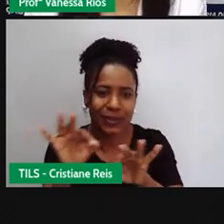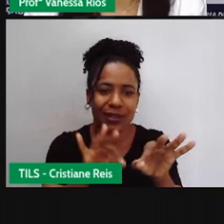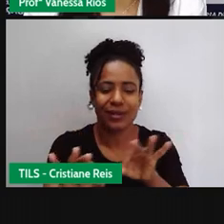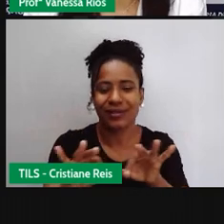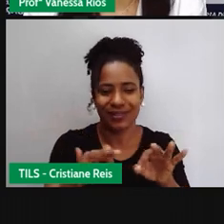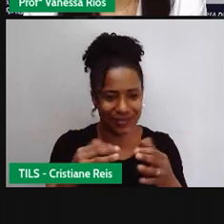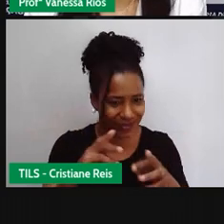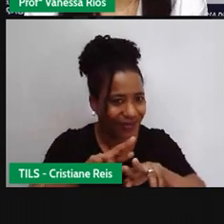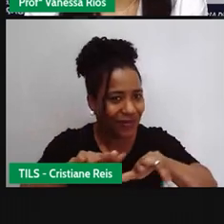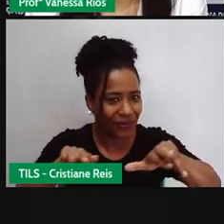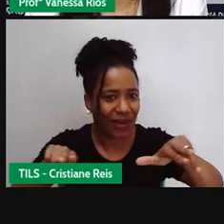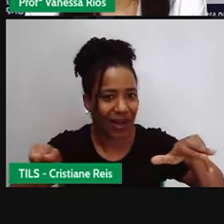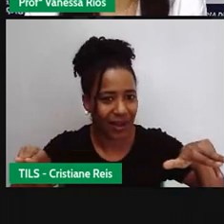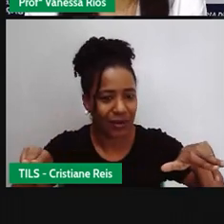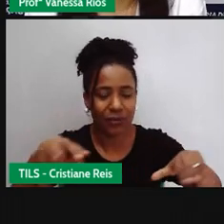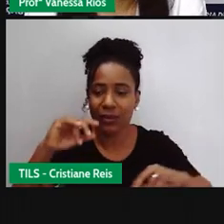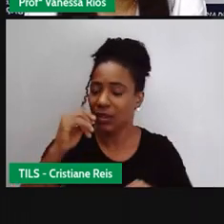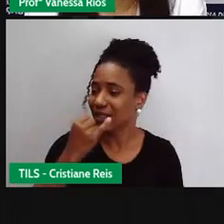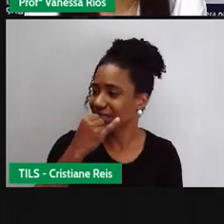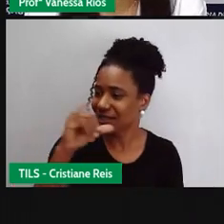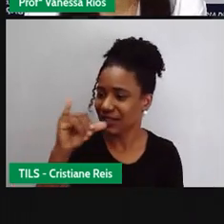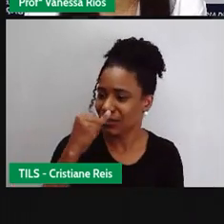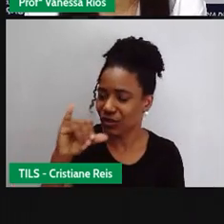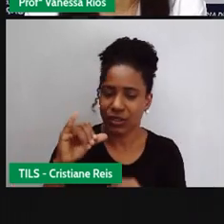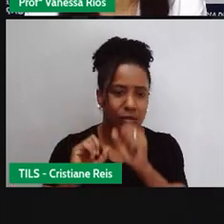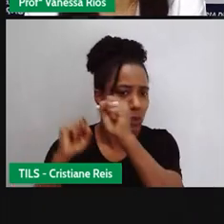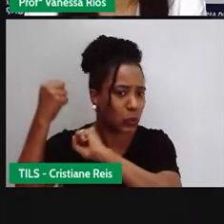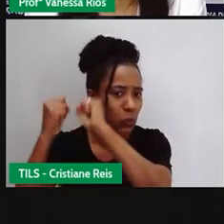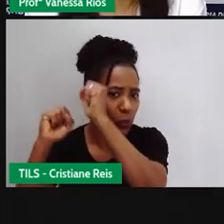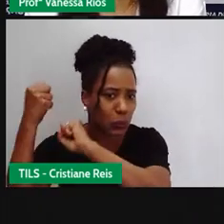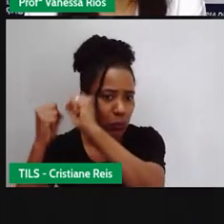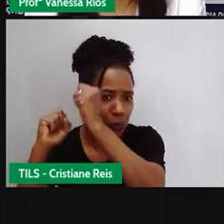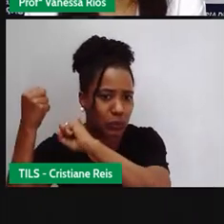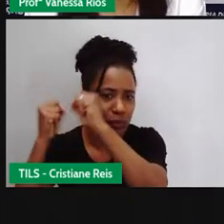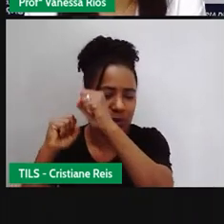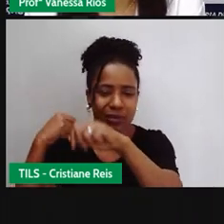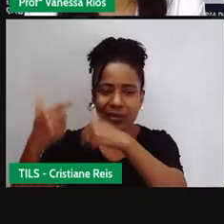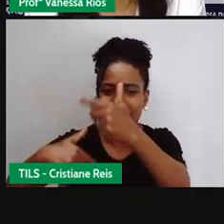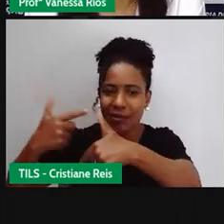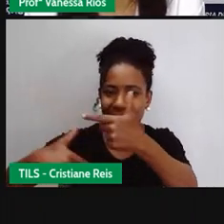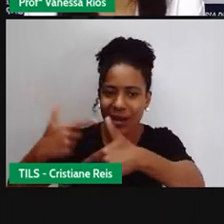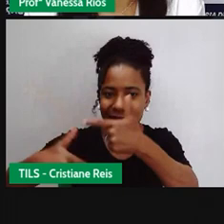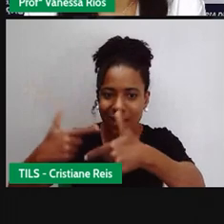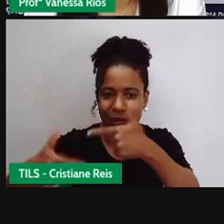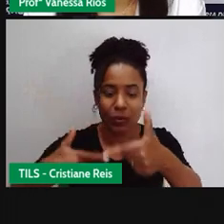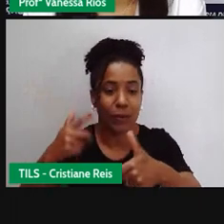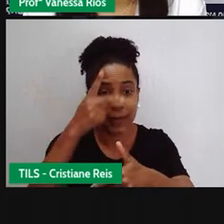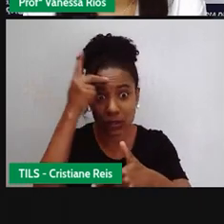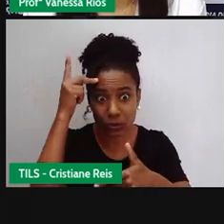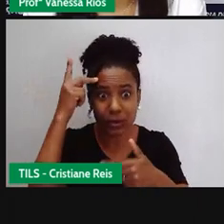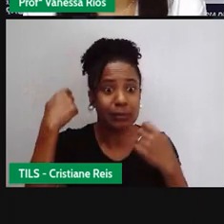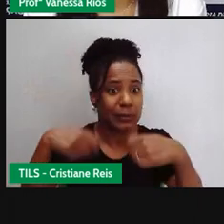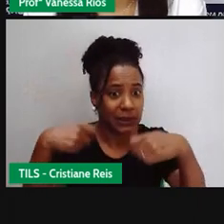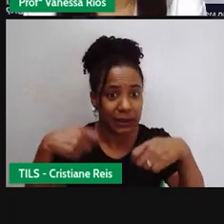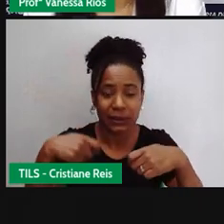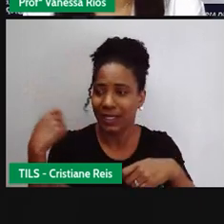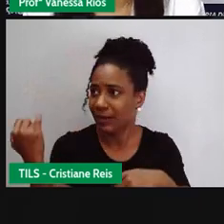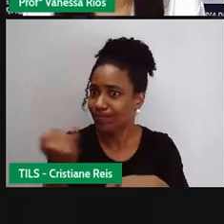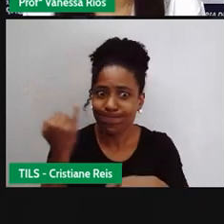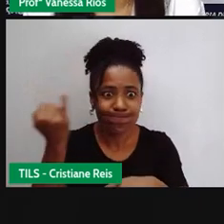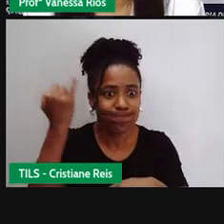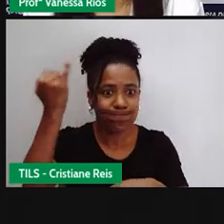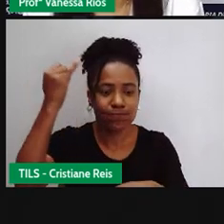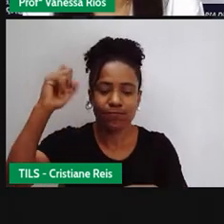tarefas e nas indústrias, em tudo que movimenta as pessoas no seu dia a dia. E as energias